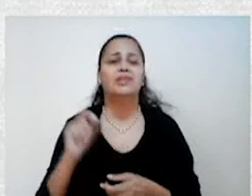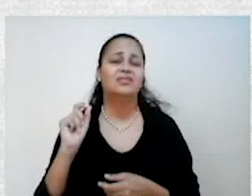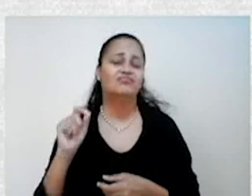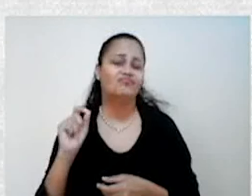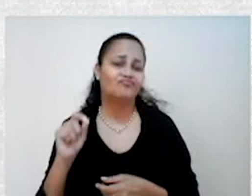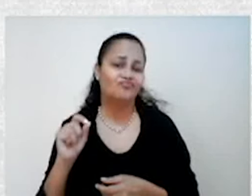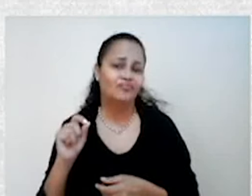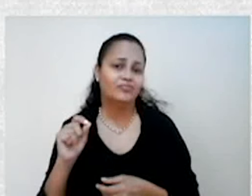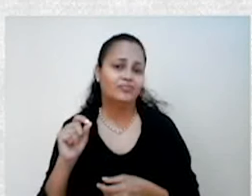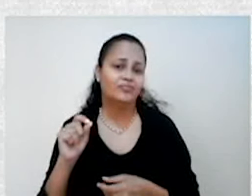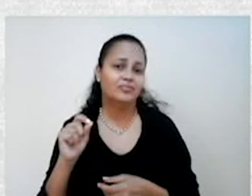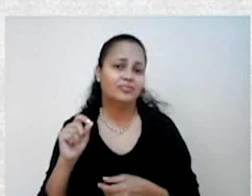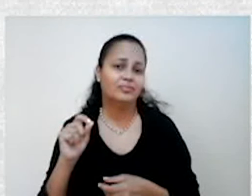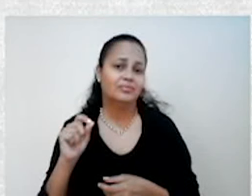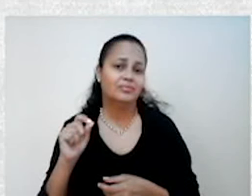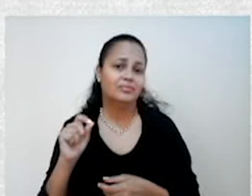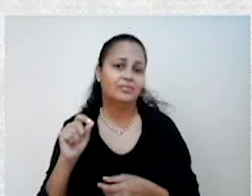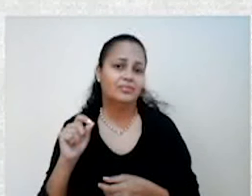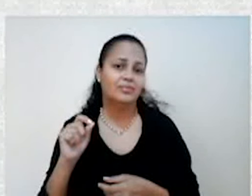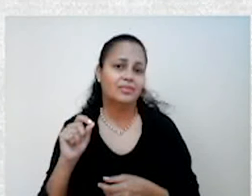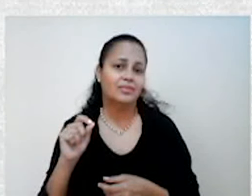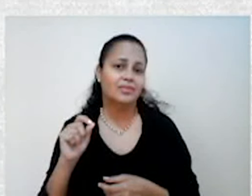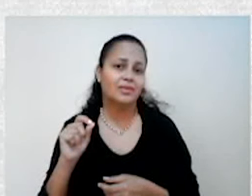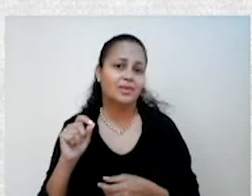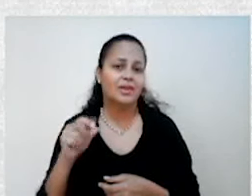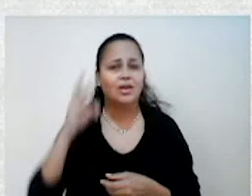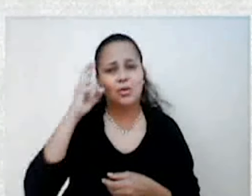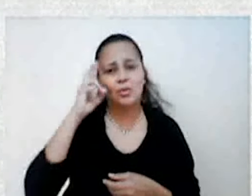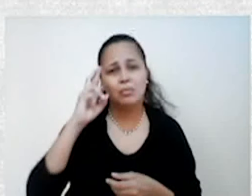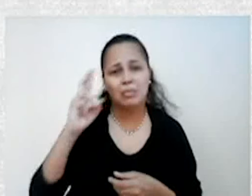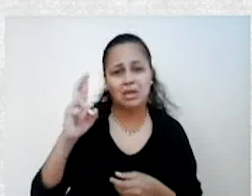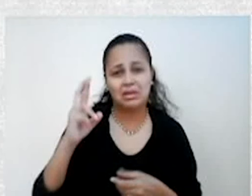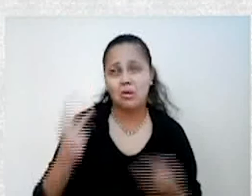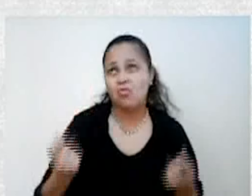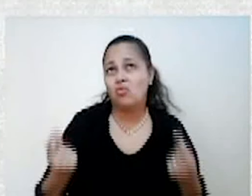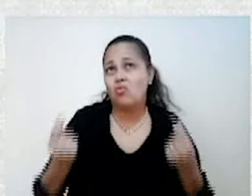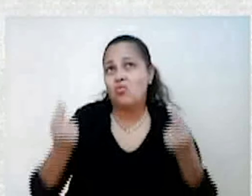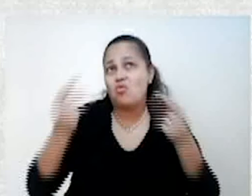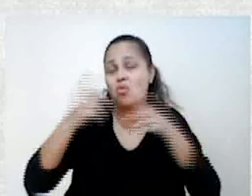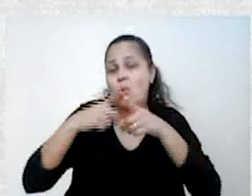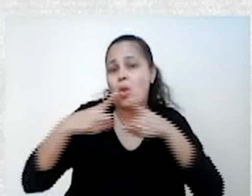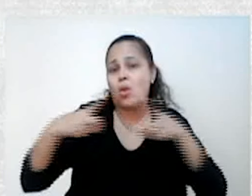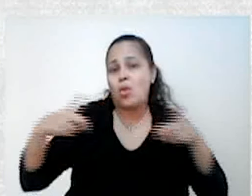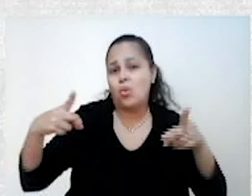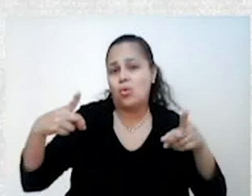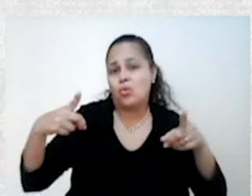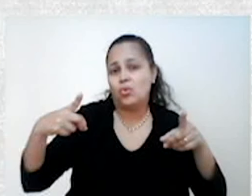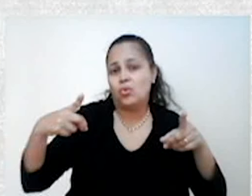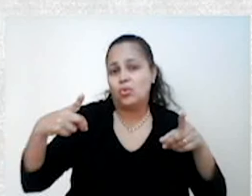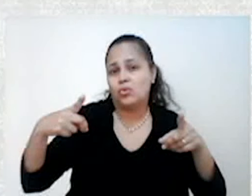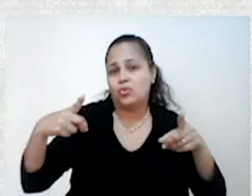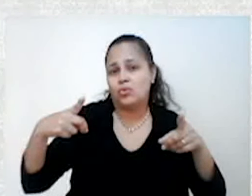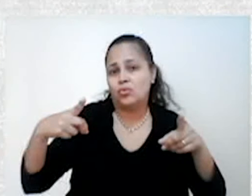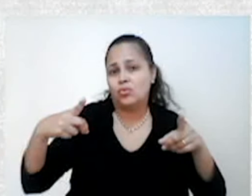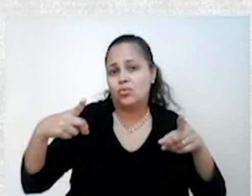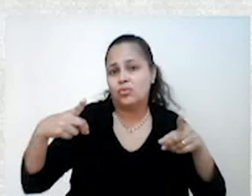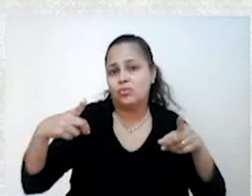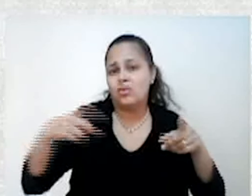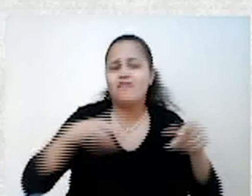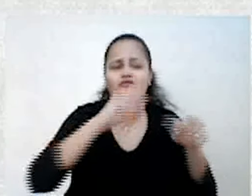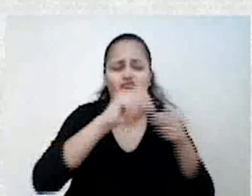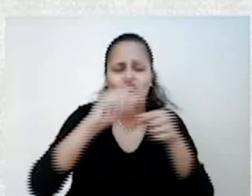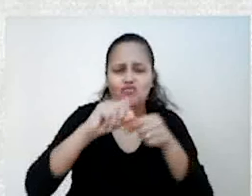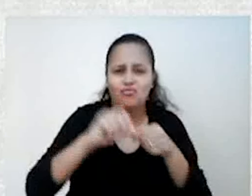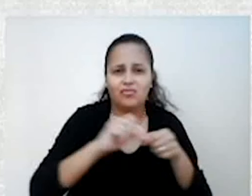adianta o patrão ter um lucro super gigante e o produzir, produzir,